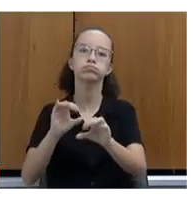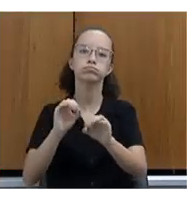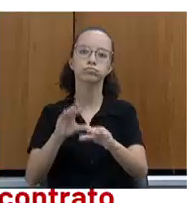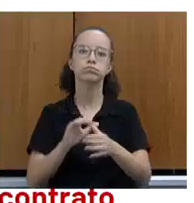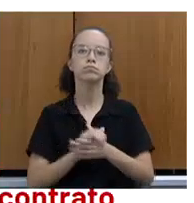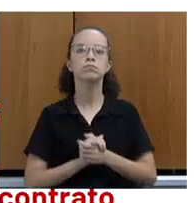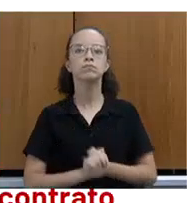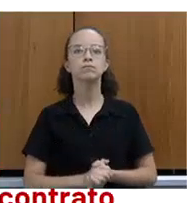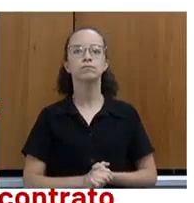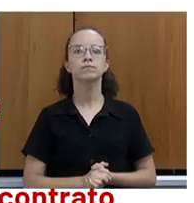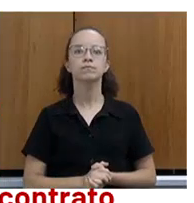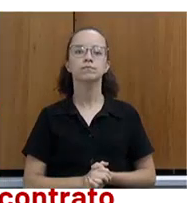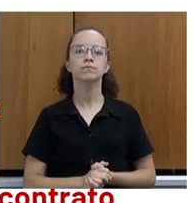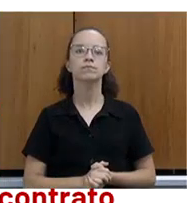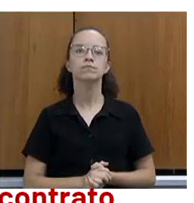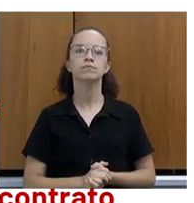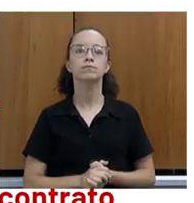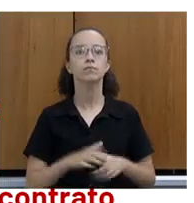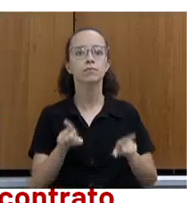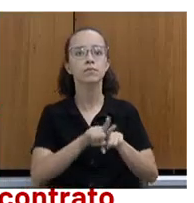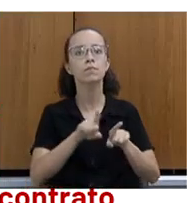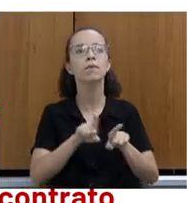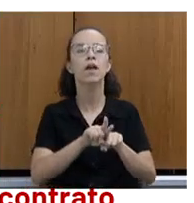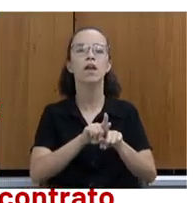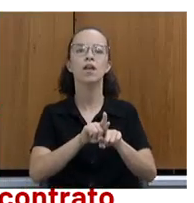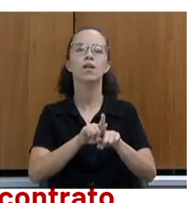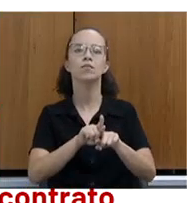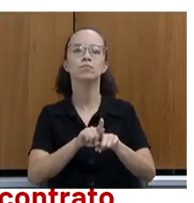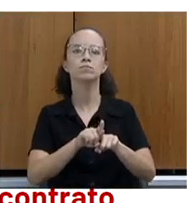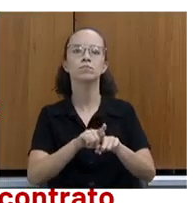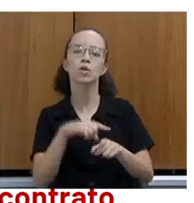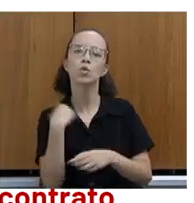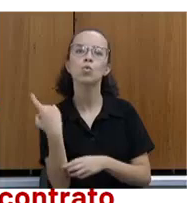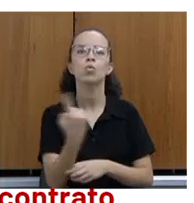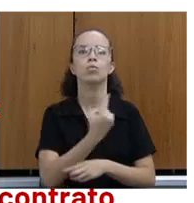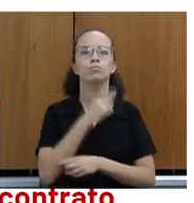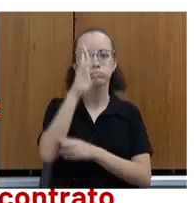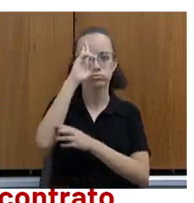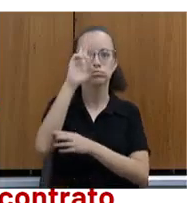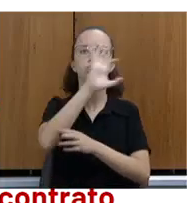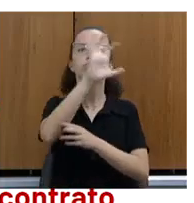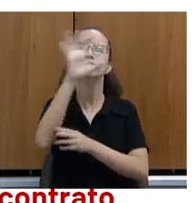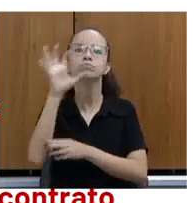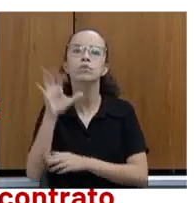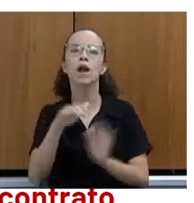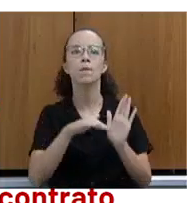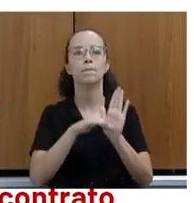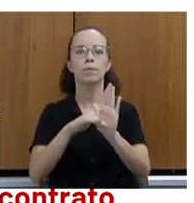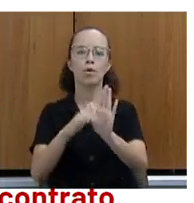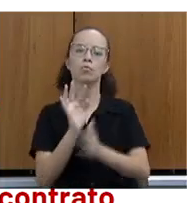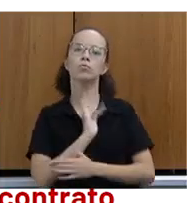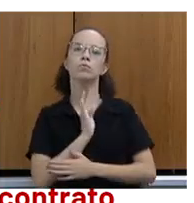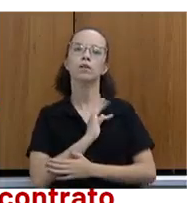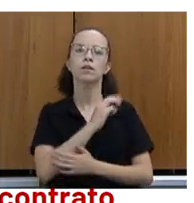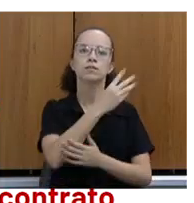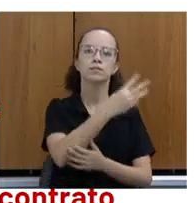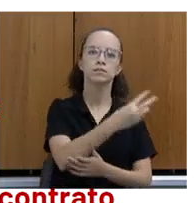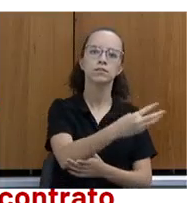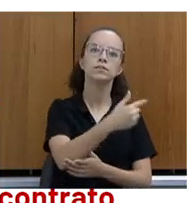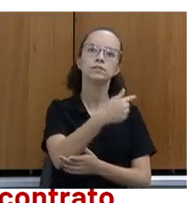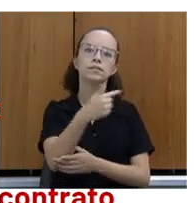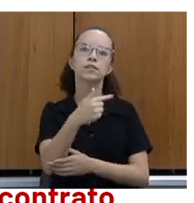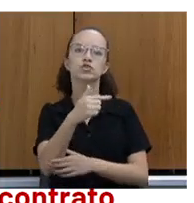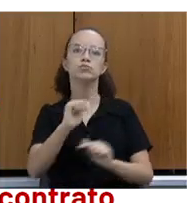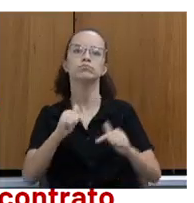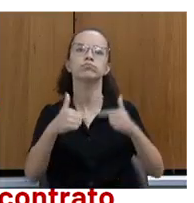favor. Também fizeram as de nossas diretorias regionais dão apoio técnico. Foram 317 ações